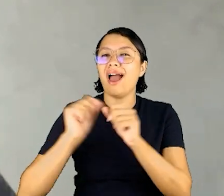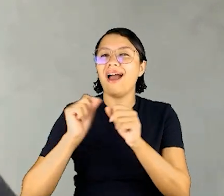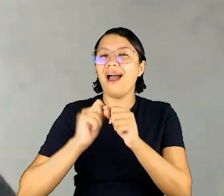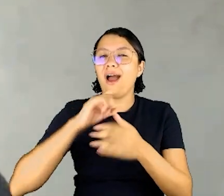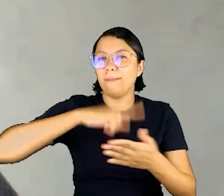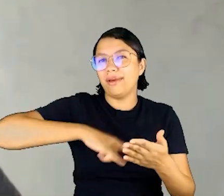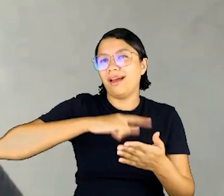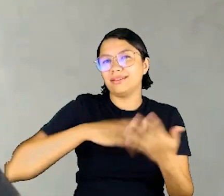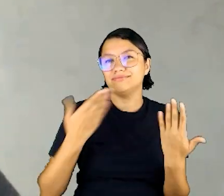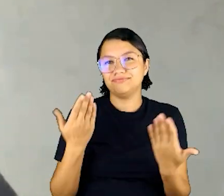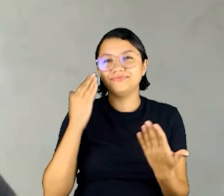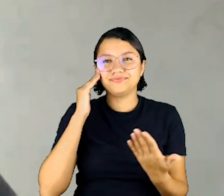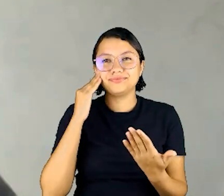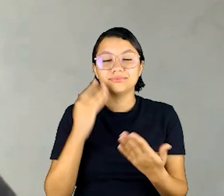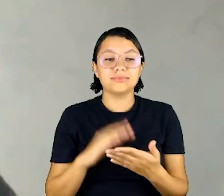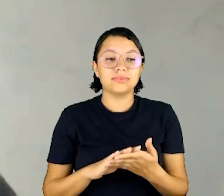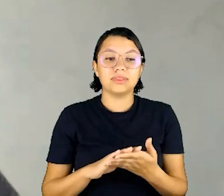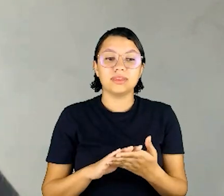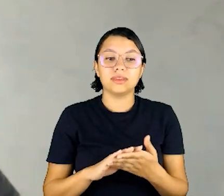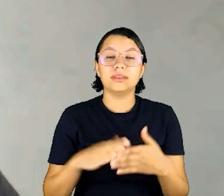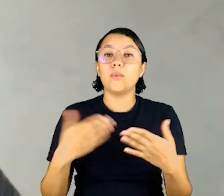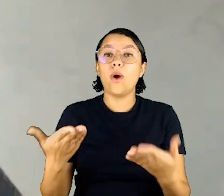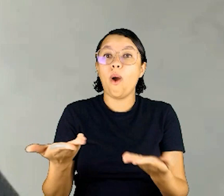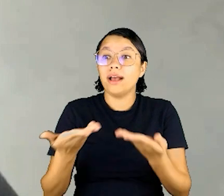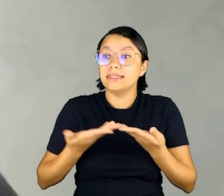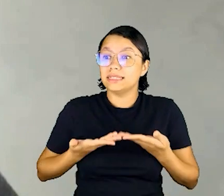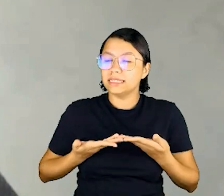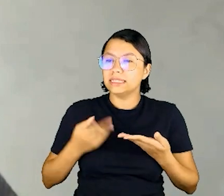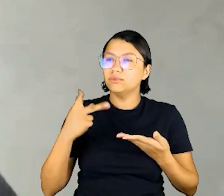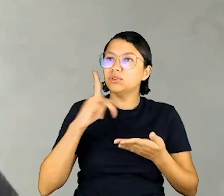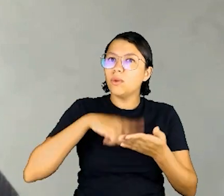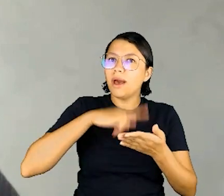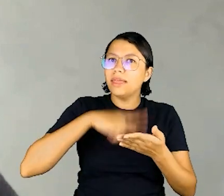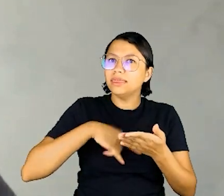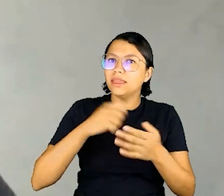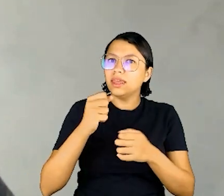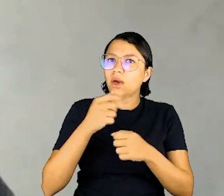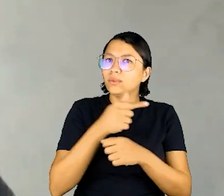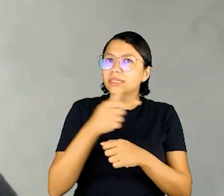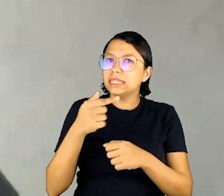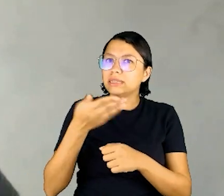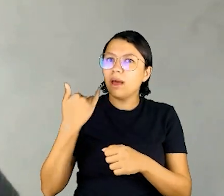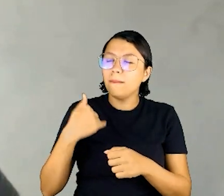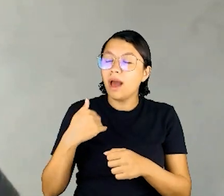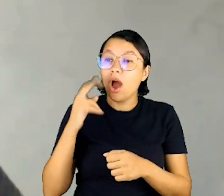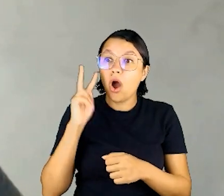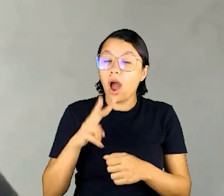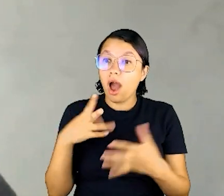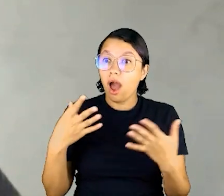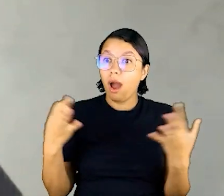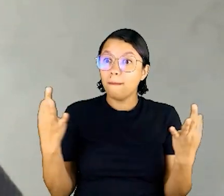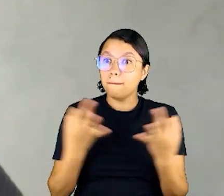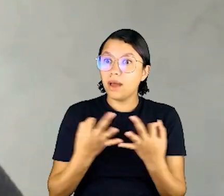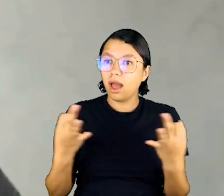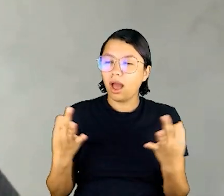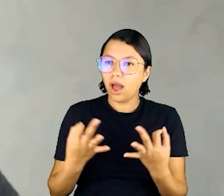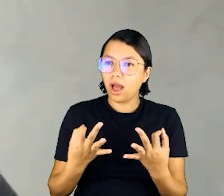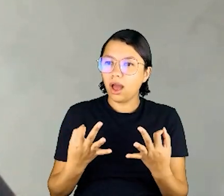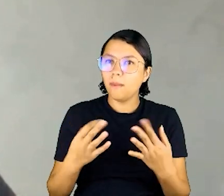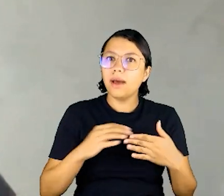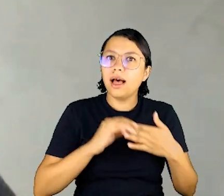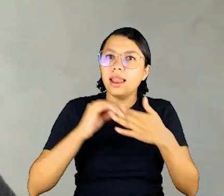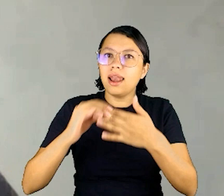desenvolvimento do material. Então, quando eu recebi o seu material na semana passada, eu olhei aquilo e falei, nossa, é perfeito